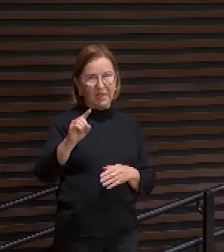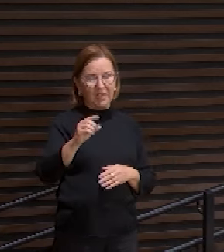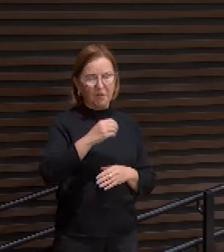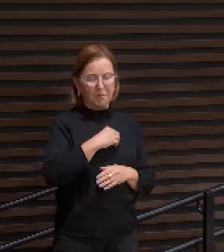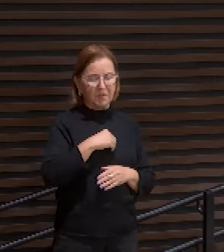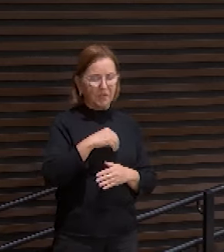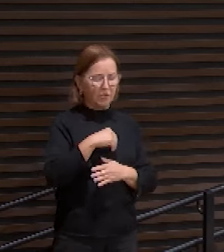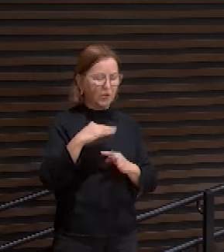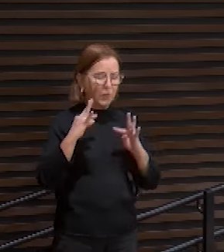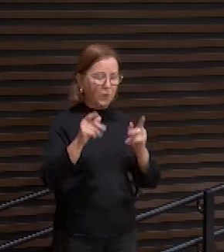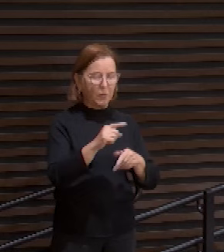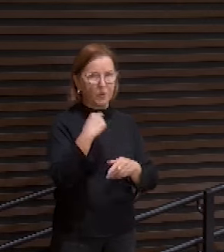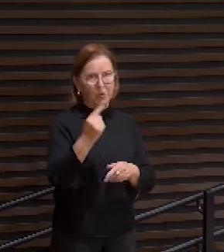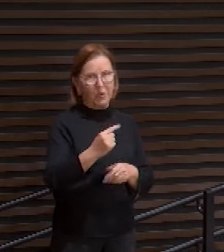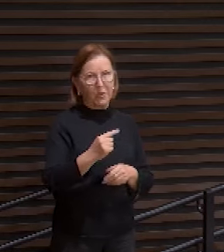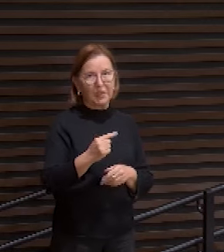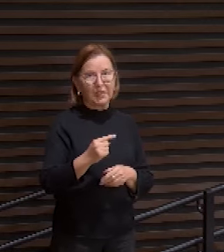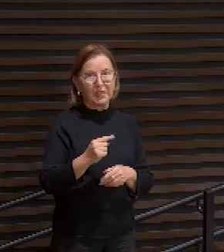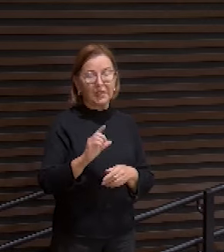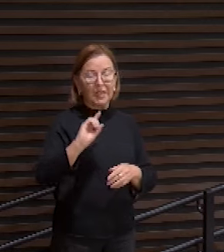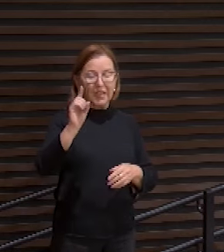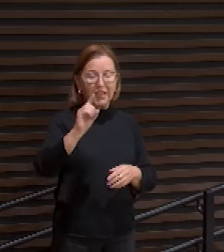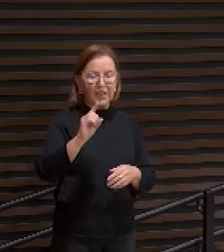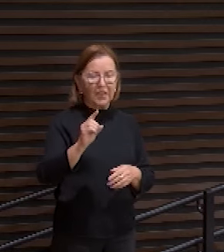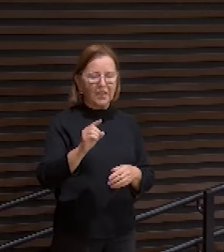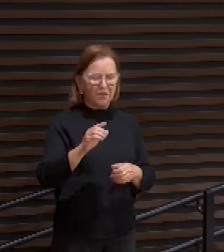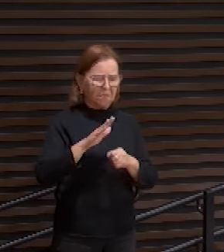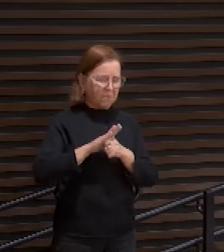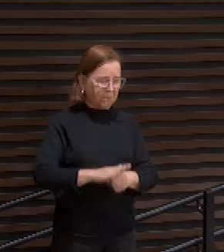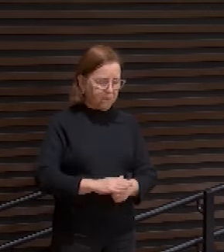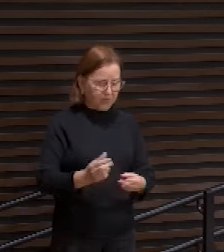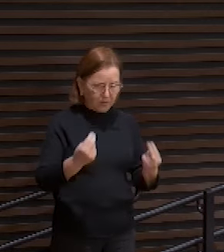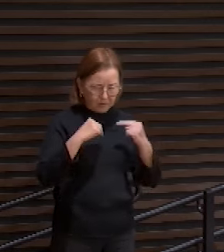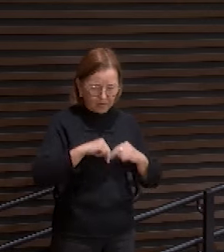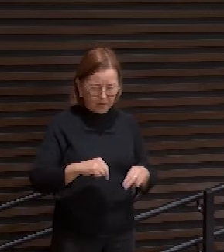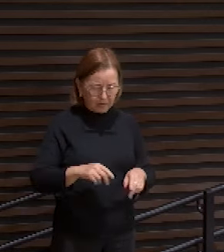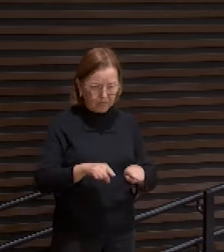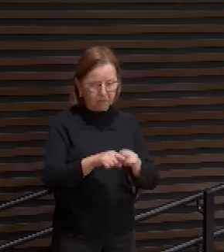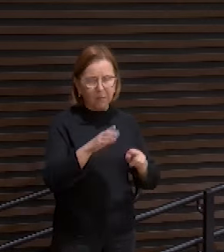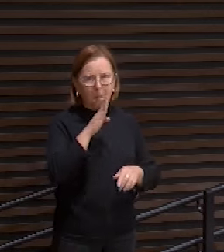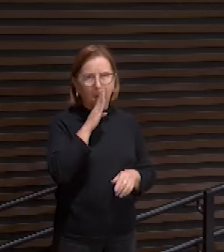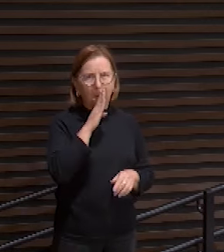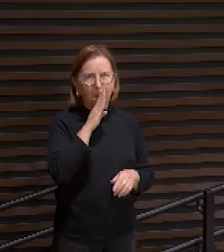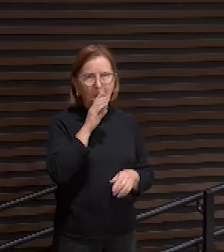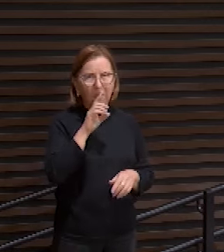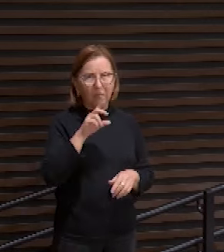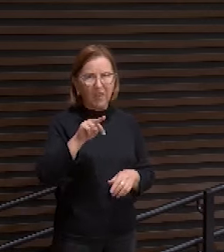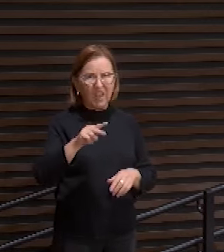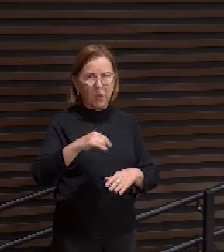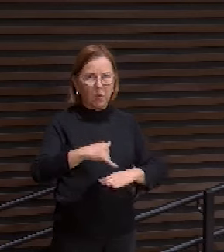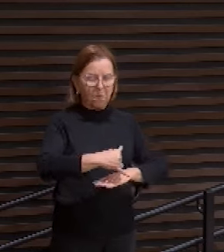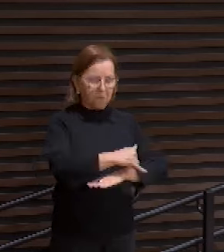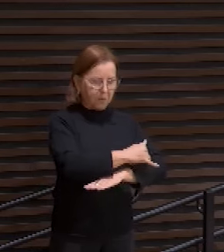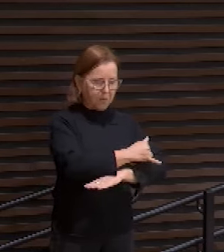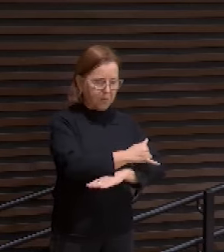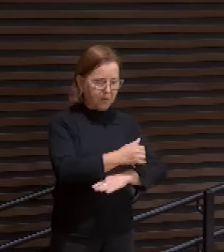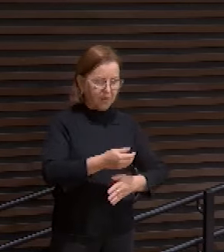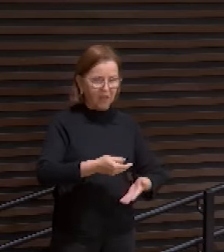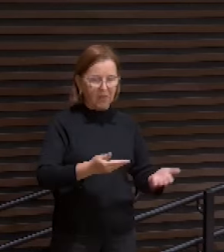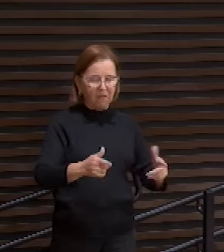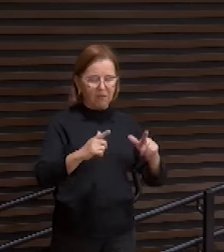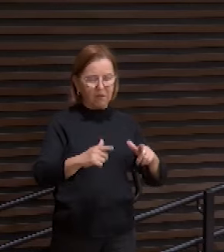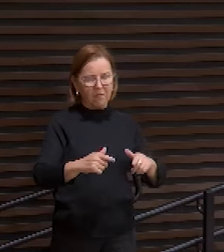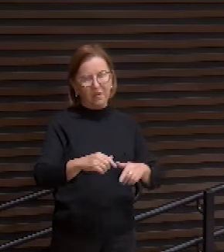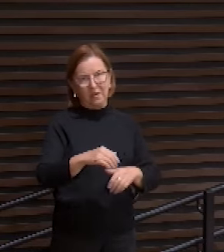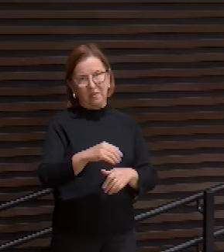humilhado, mas não abriu a boca. Como o cordeiro foi levado ao matadouro e como ovelha